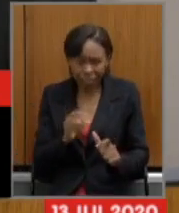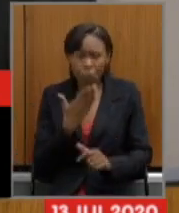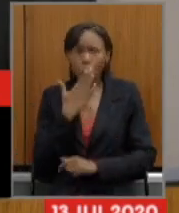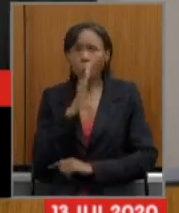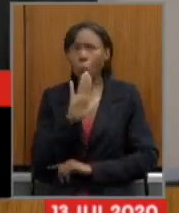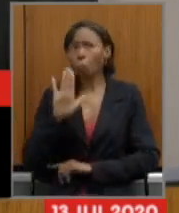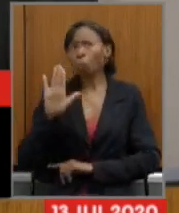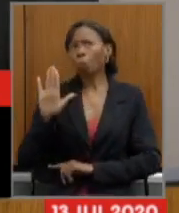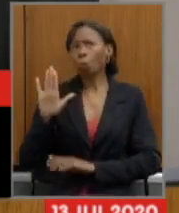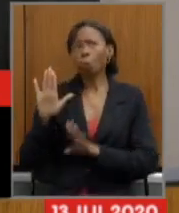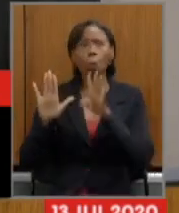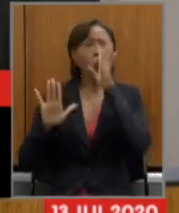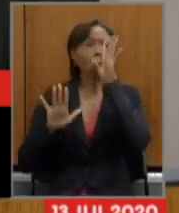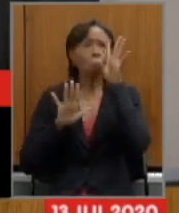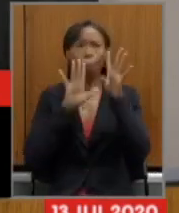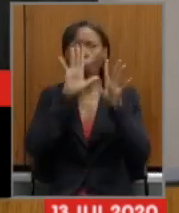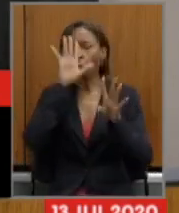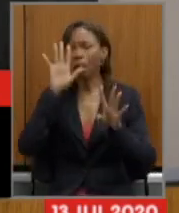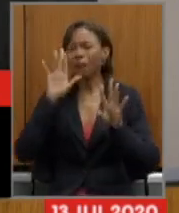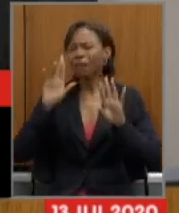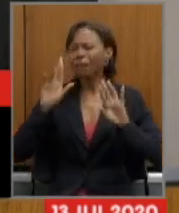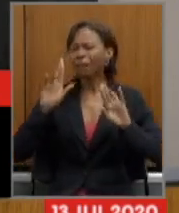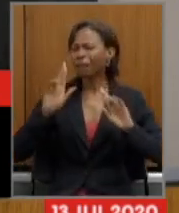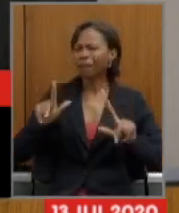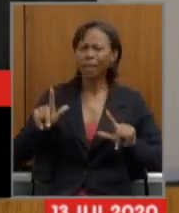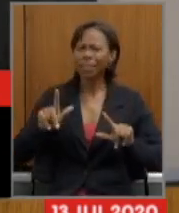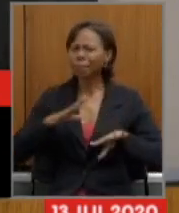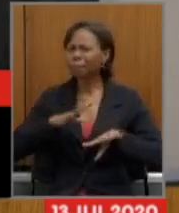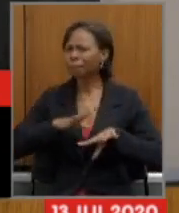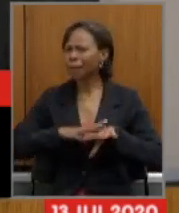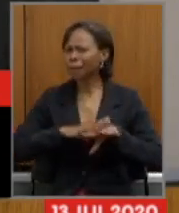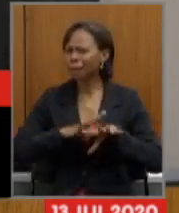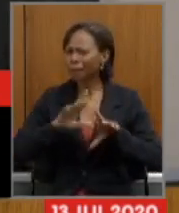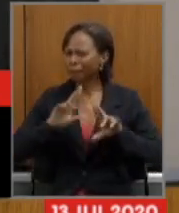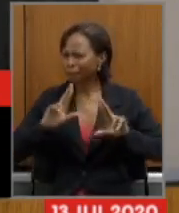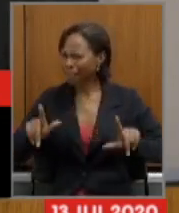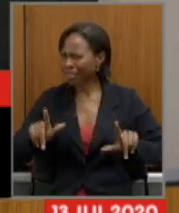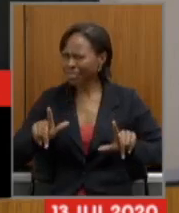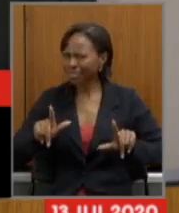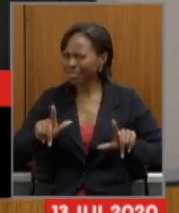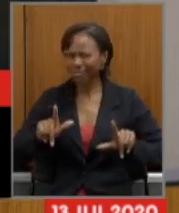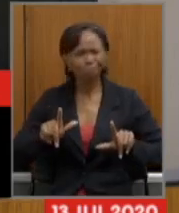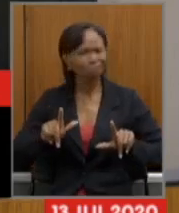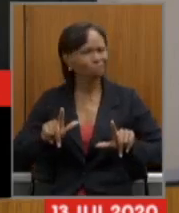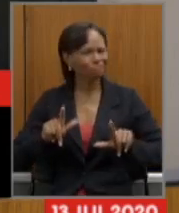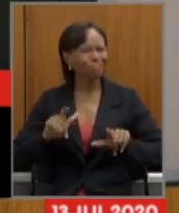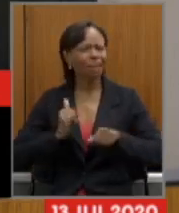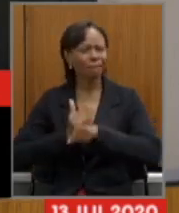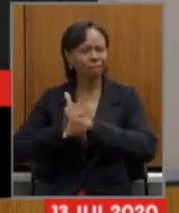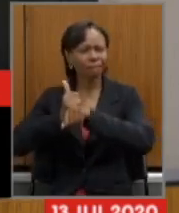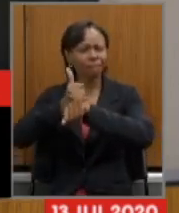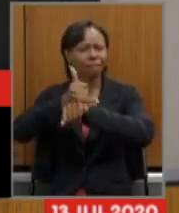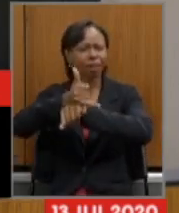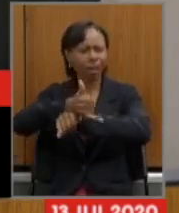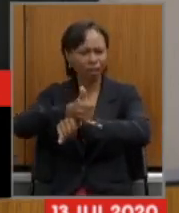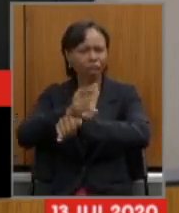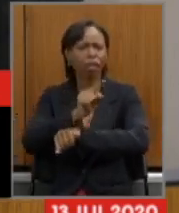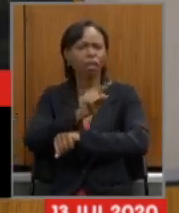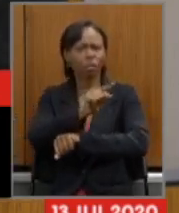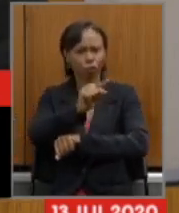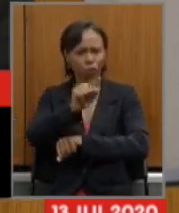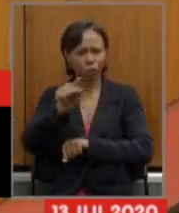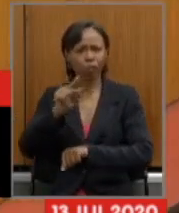coisa que a matemática não fecha está querendo enganar você e servidor obrigado